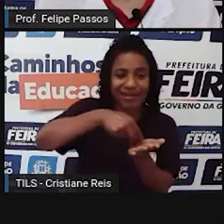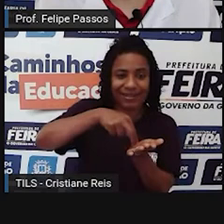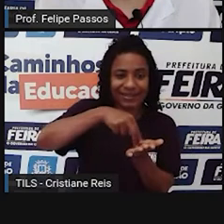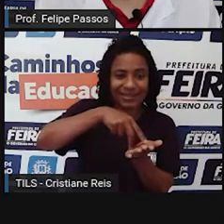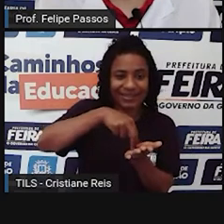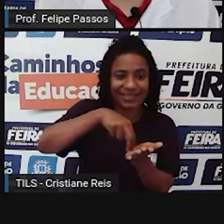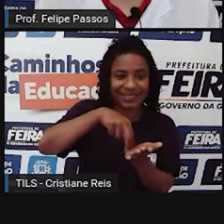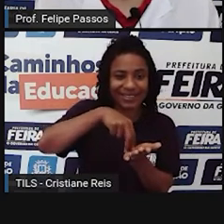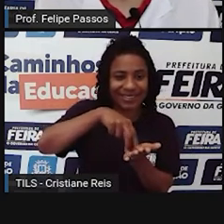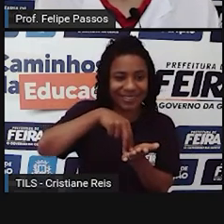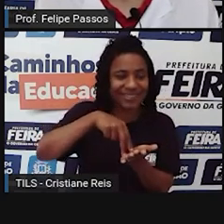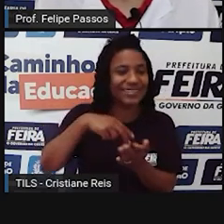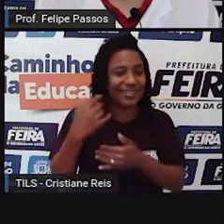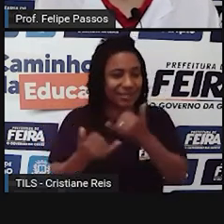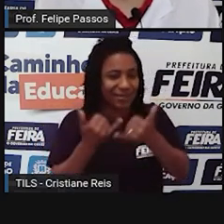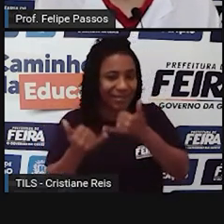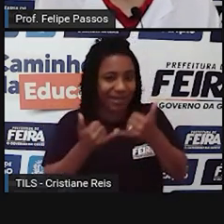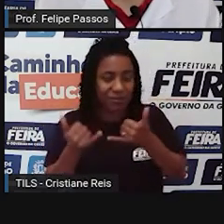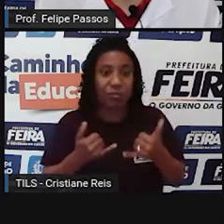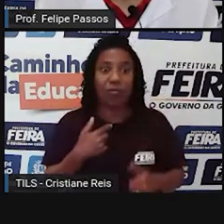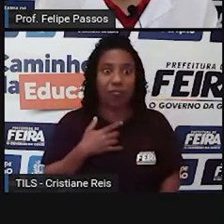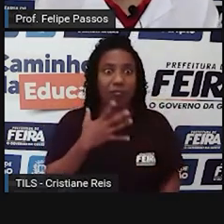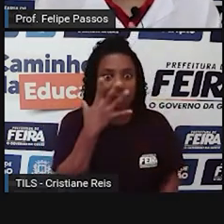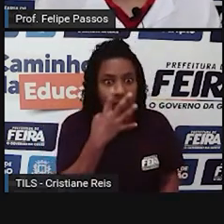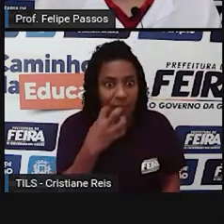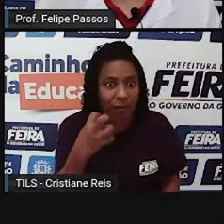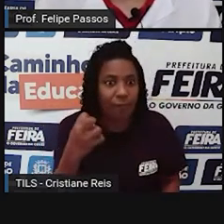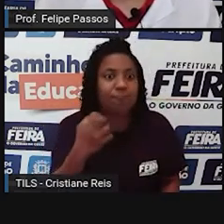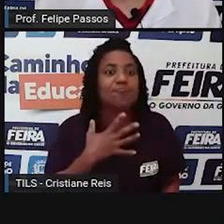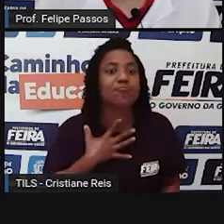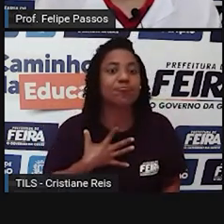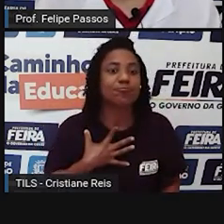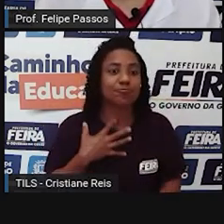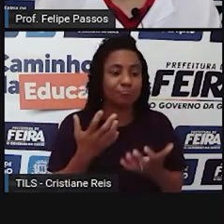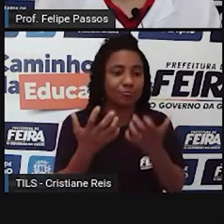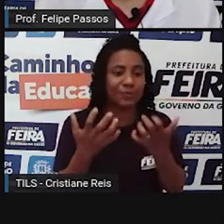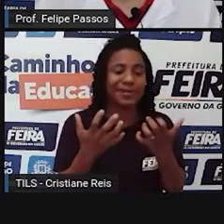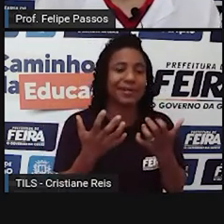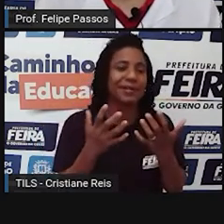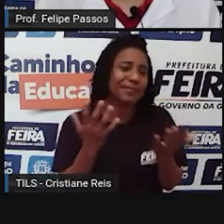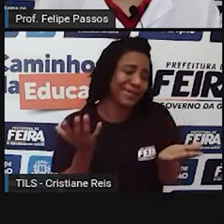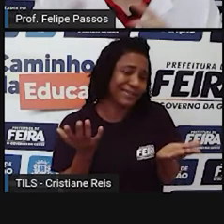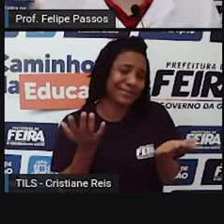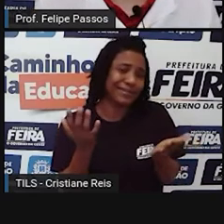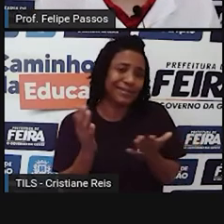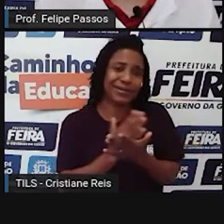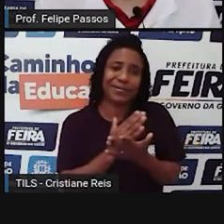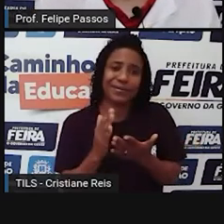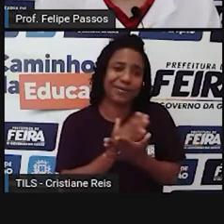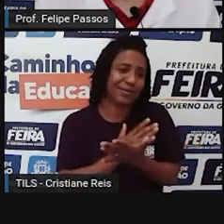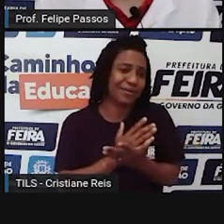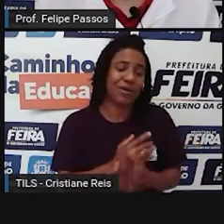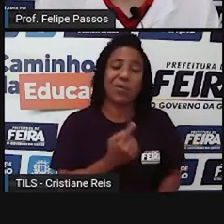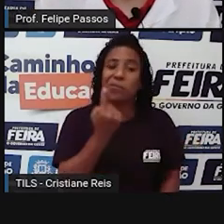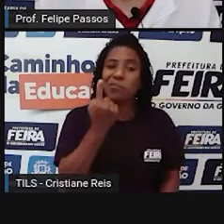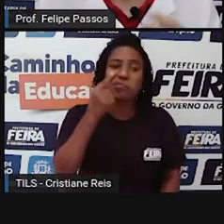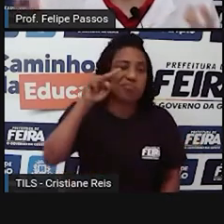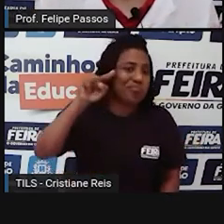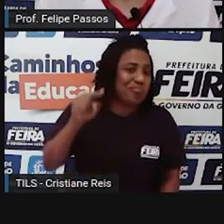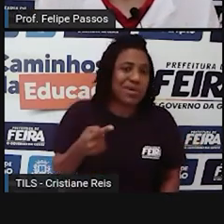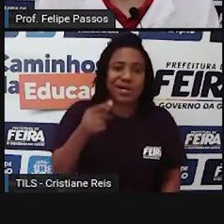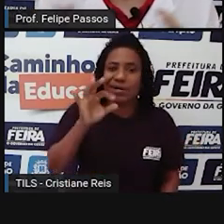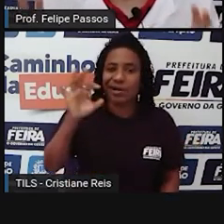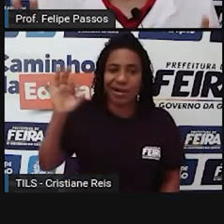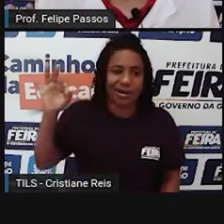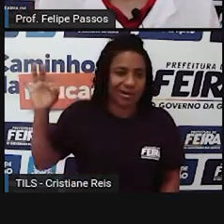Mas a gente tem que refletir que é um em um milhão, né? A cada um milhão de usuários, sei lá, essa